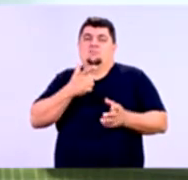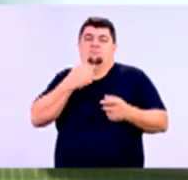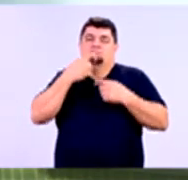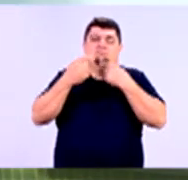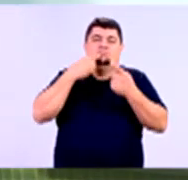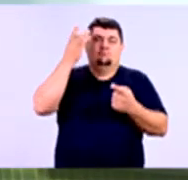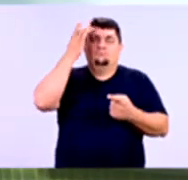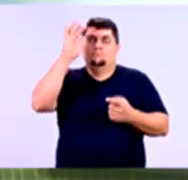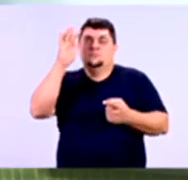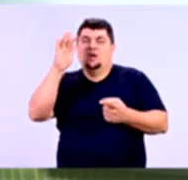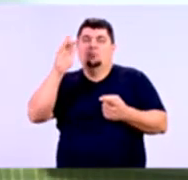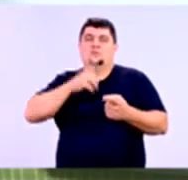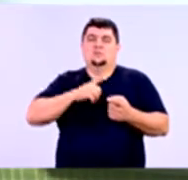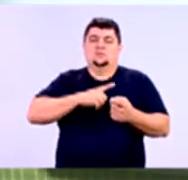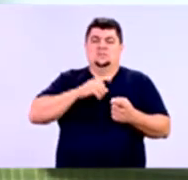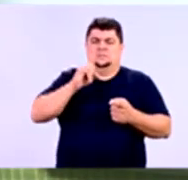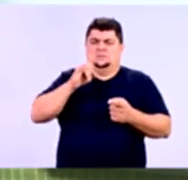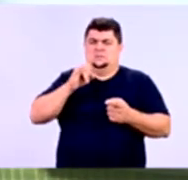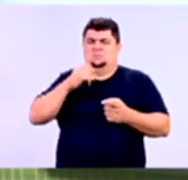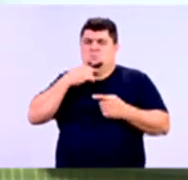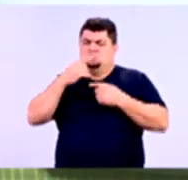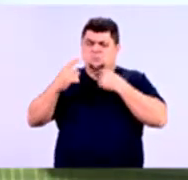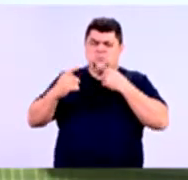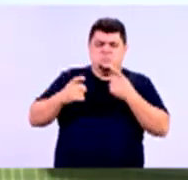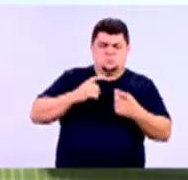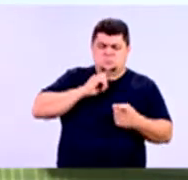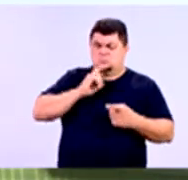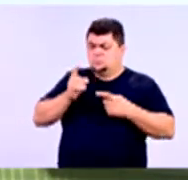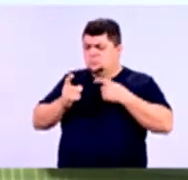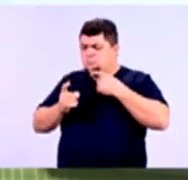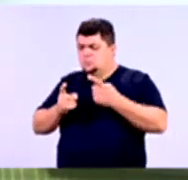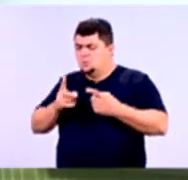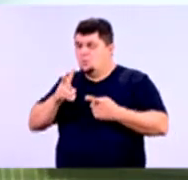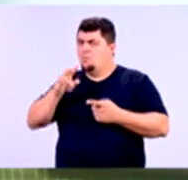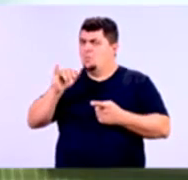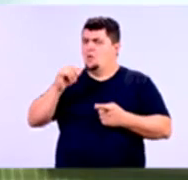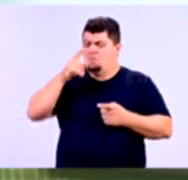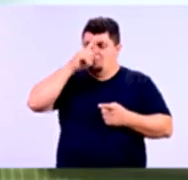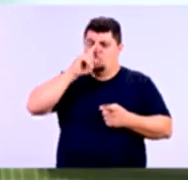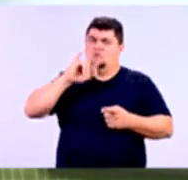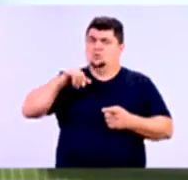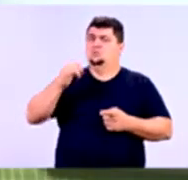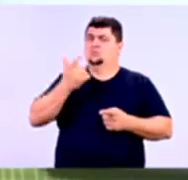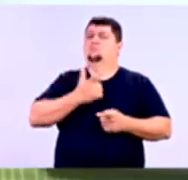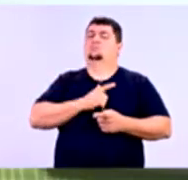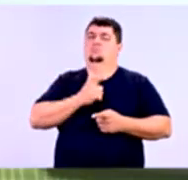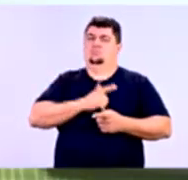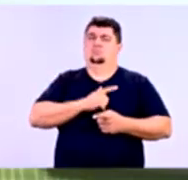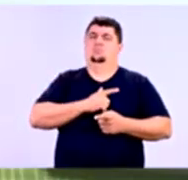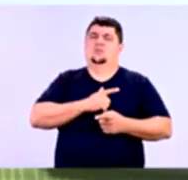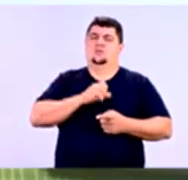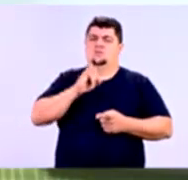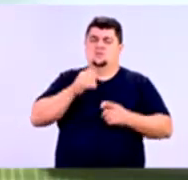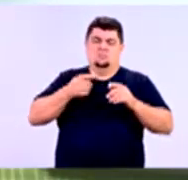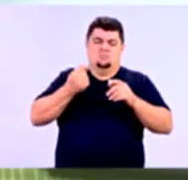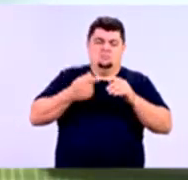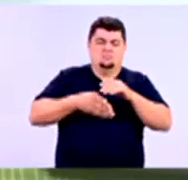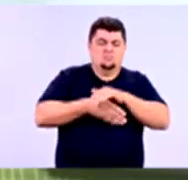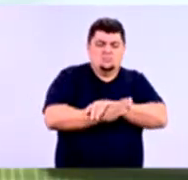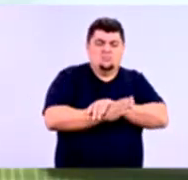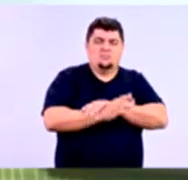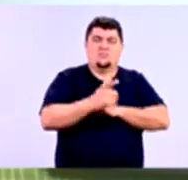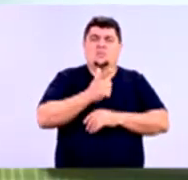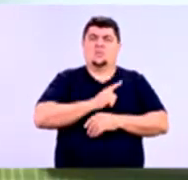Quanto mais volátil, quanto mais incerto for o investimento, mais arriscado ele vai ser. Então, se o investimento, ele